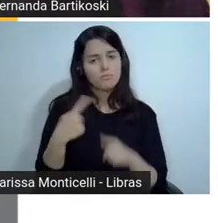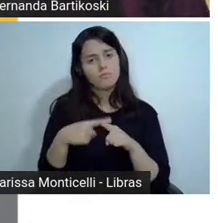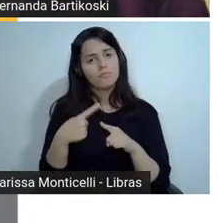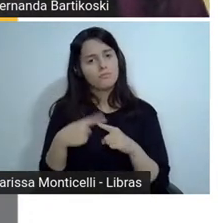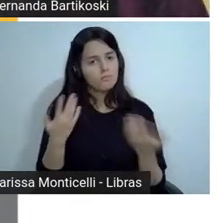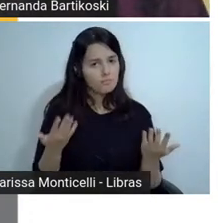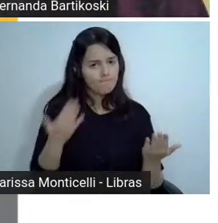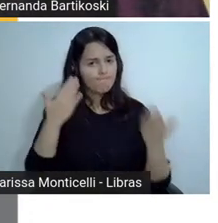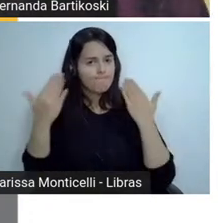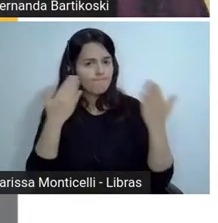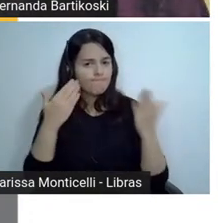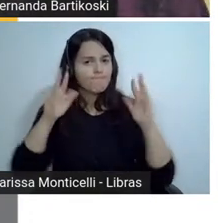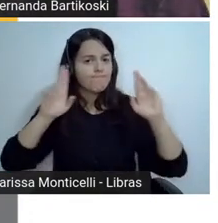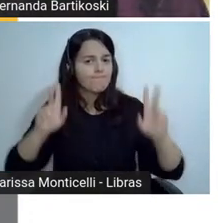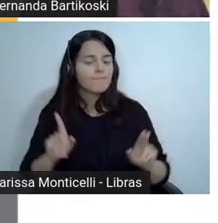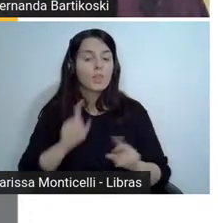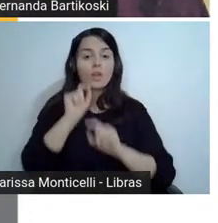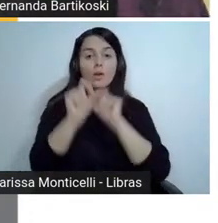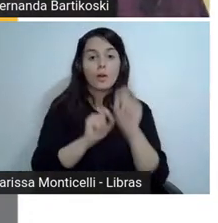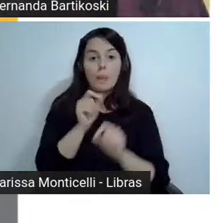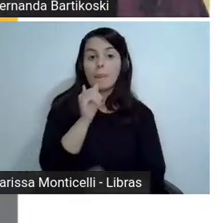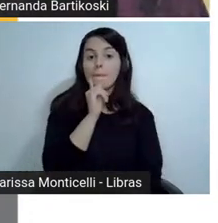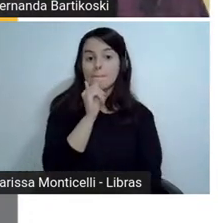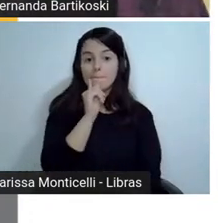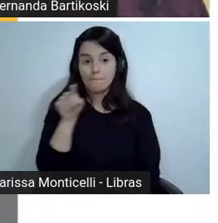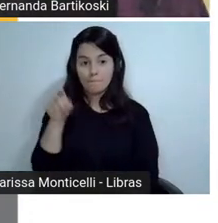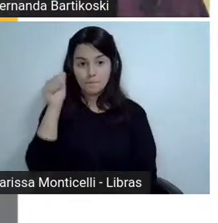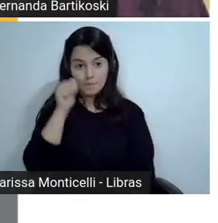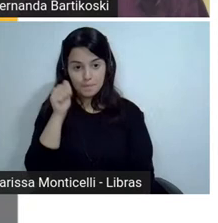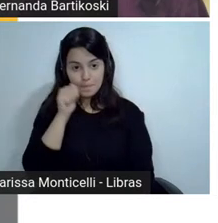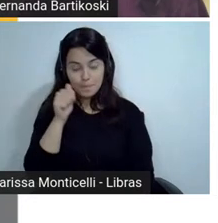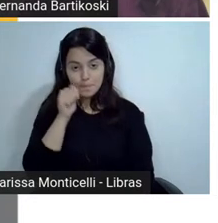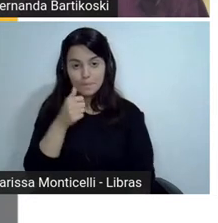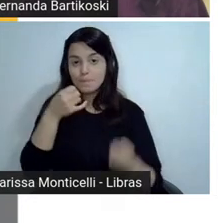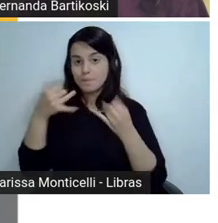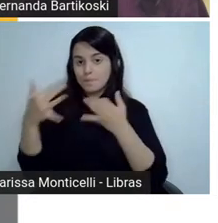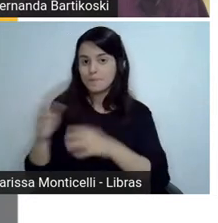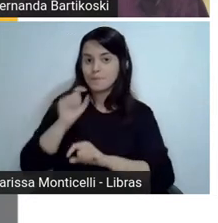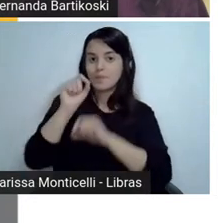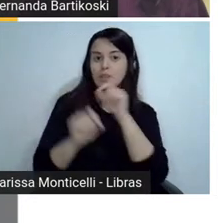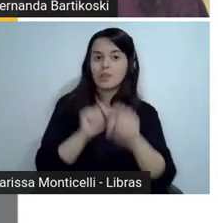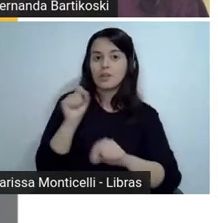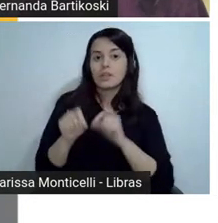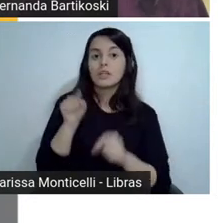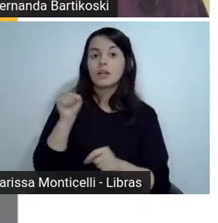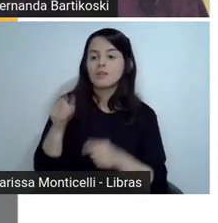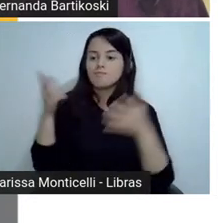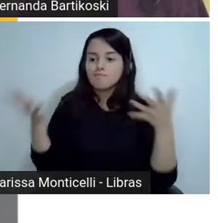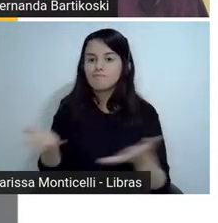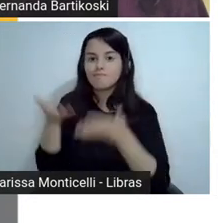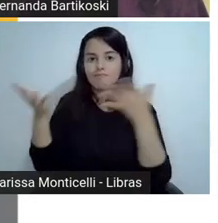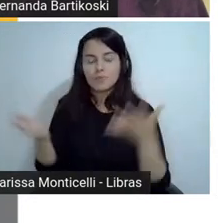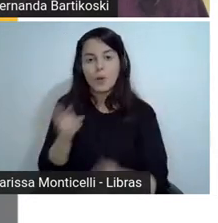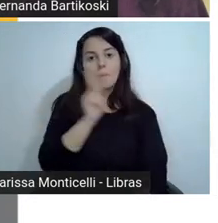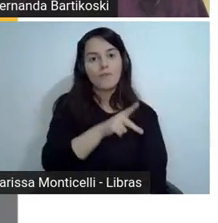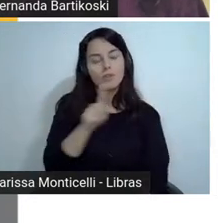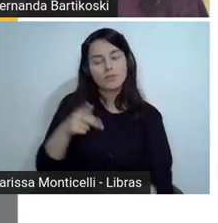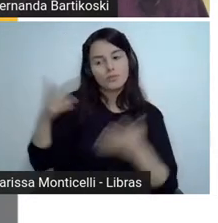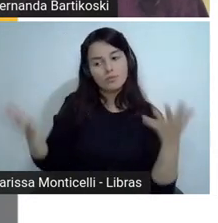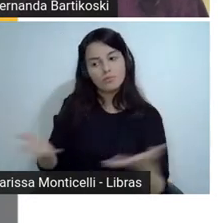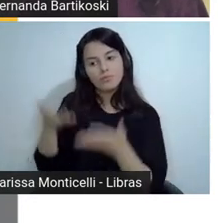história dela de ser incentivada, de ter encontrado um gênero, de ter tido professores que